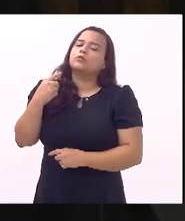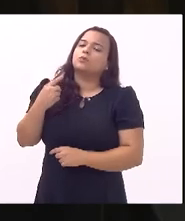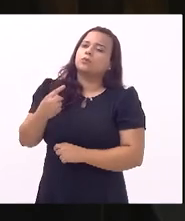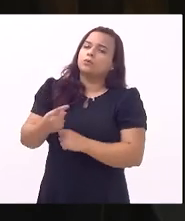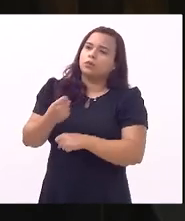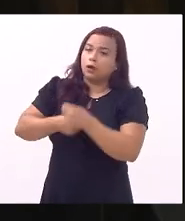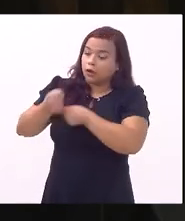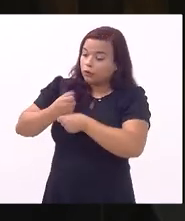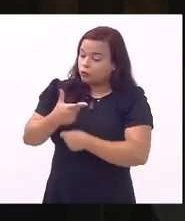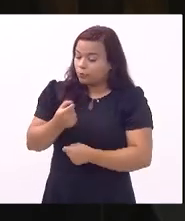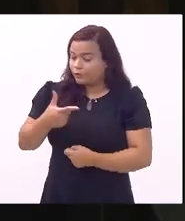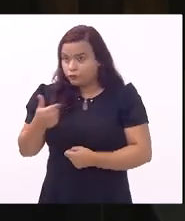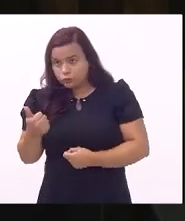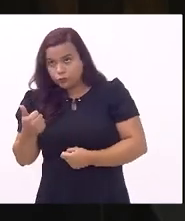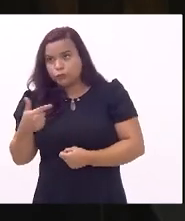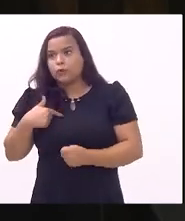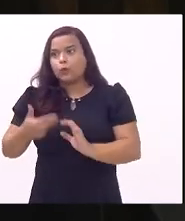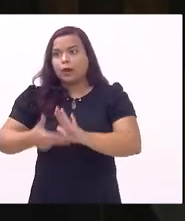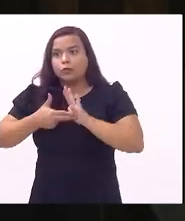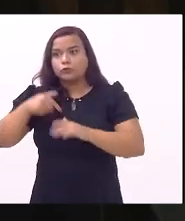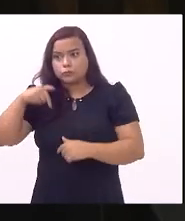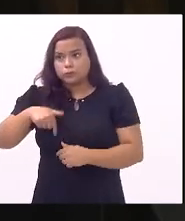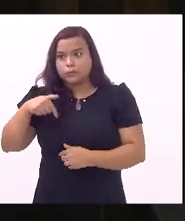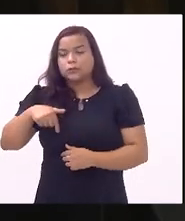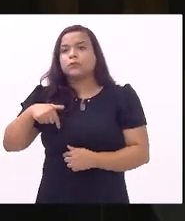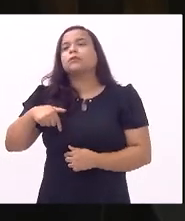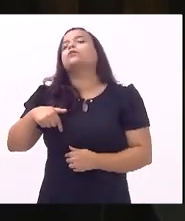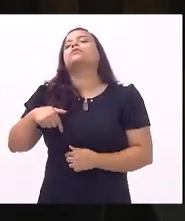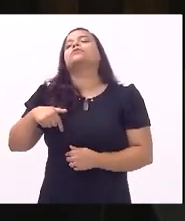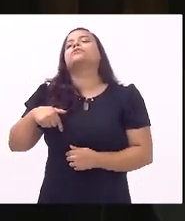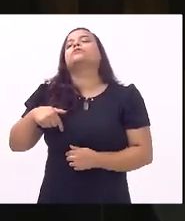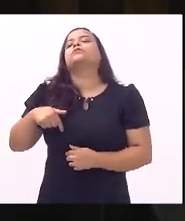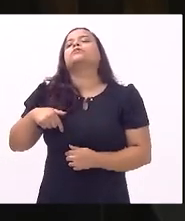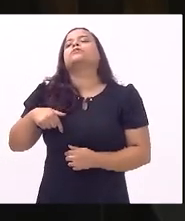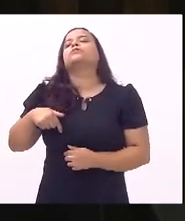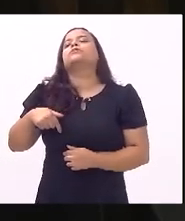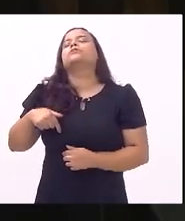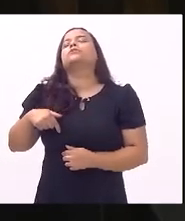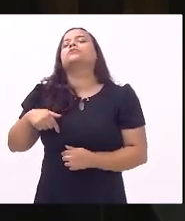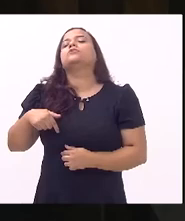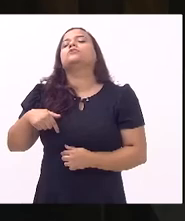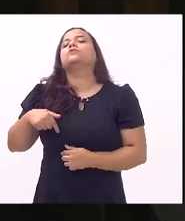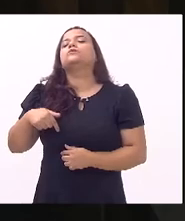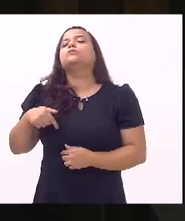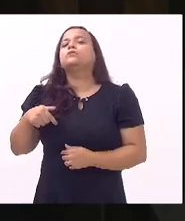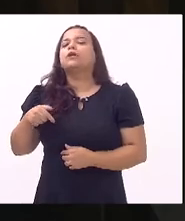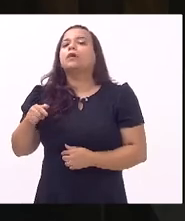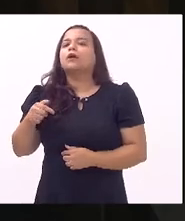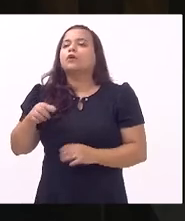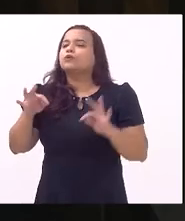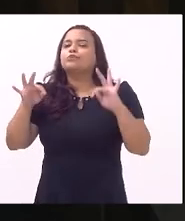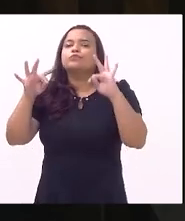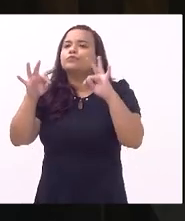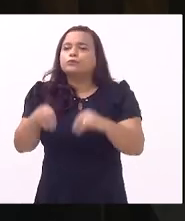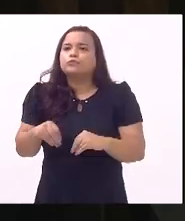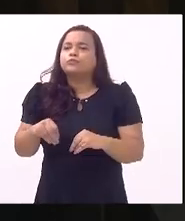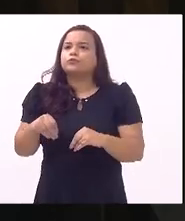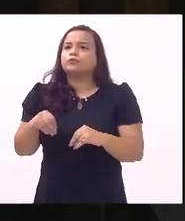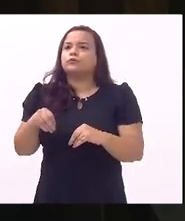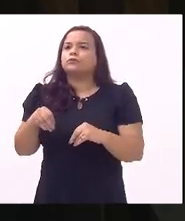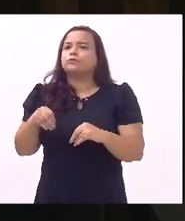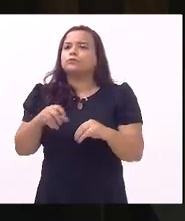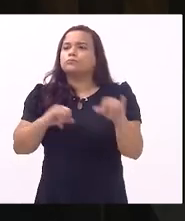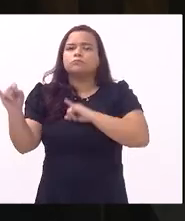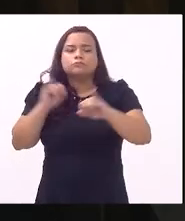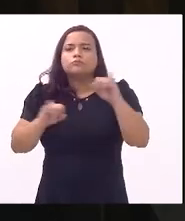assumir o mandato como deputado estadual me licenciei como vereador e assumir o mandato e todas as reivindicações todo esse canal de